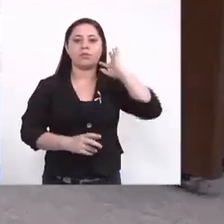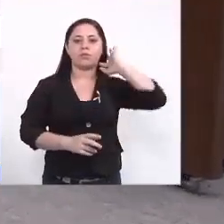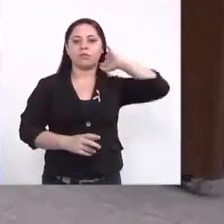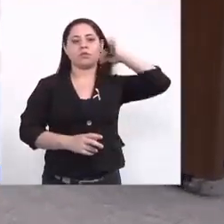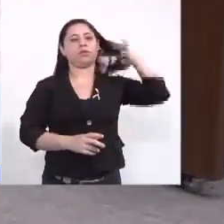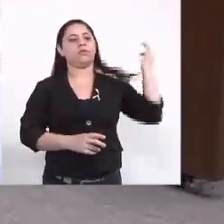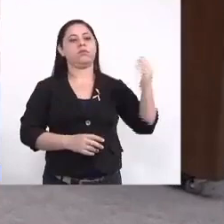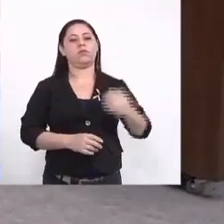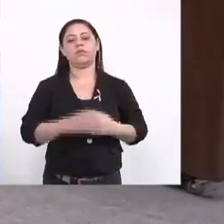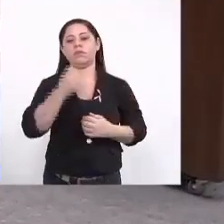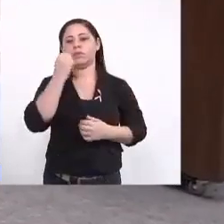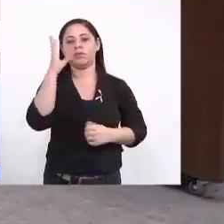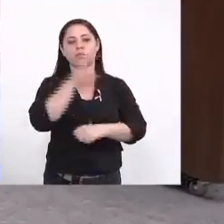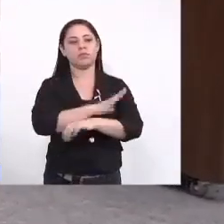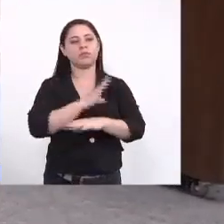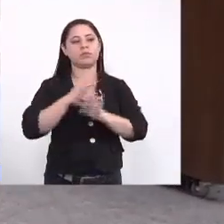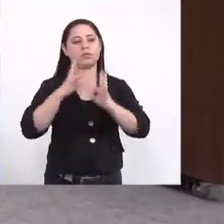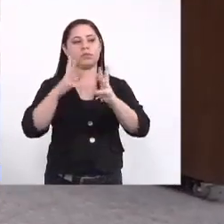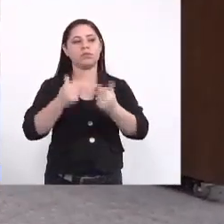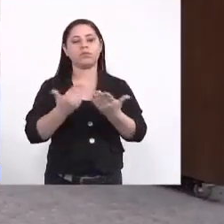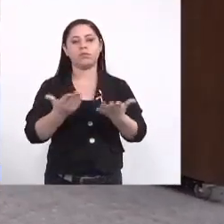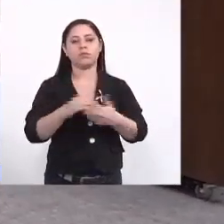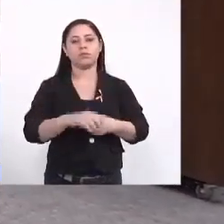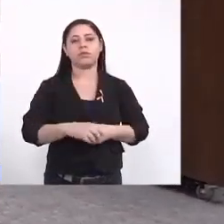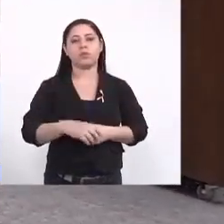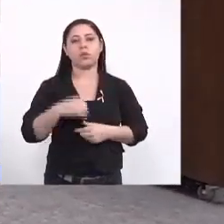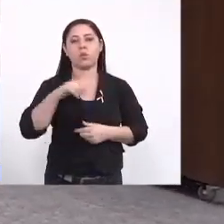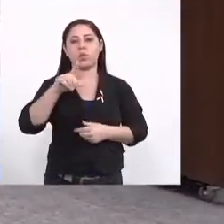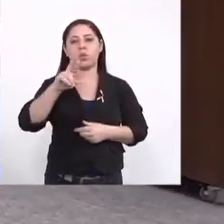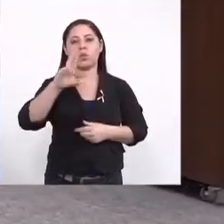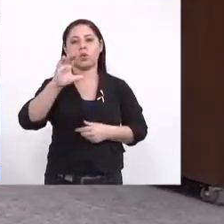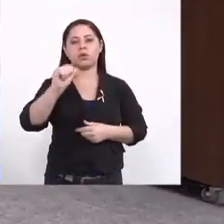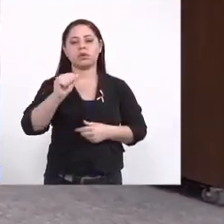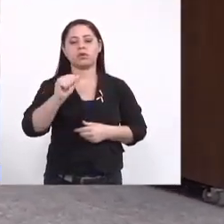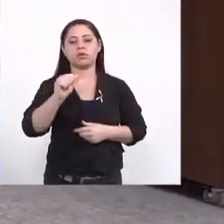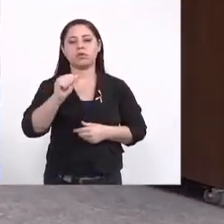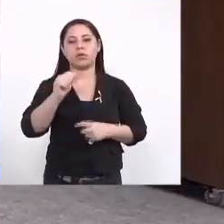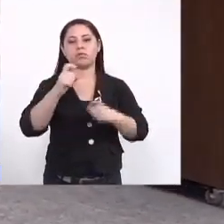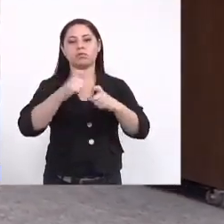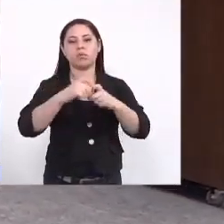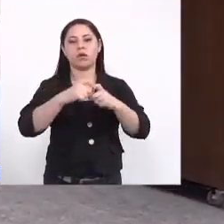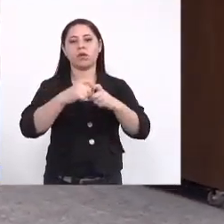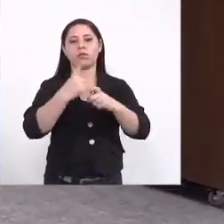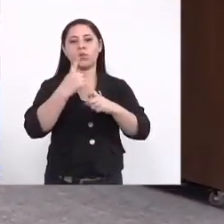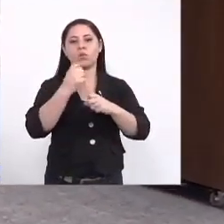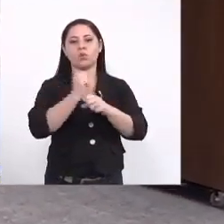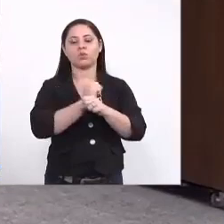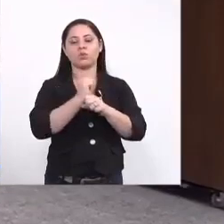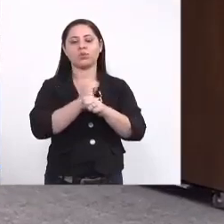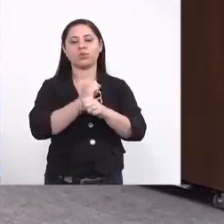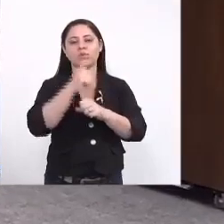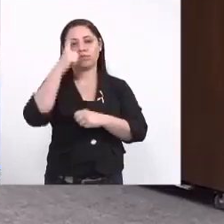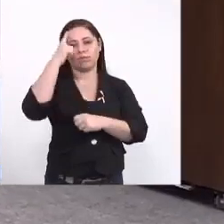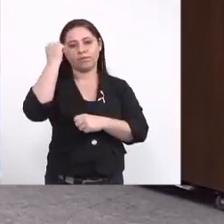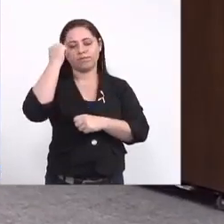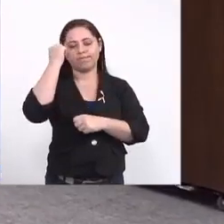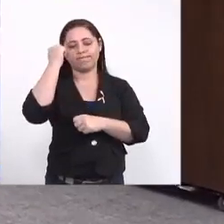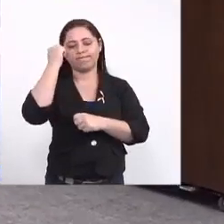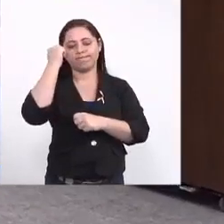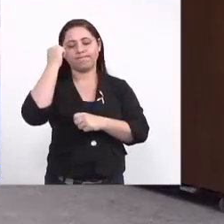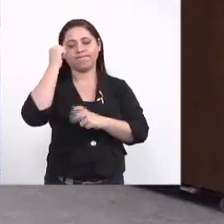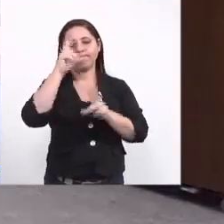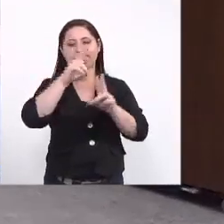Bom, boa tarde a todos eu sou o Lucas eu sou acadêmico do primeiro ano de medicina da Universidade Estadual e